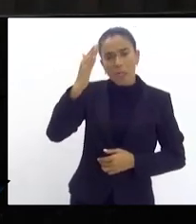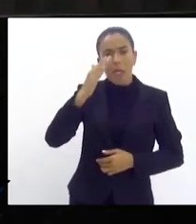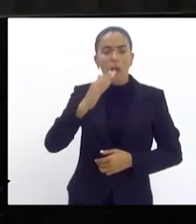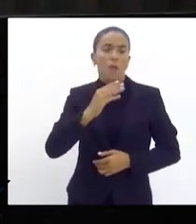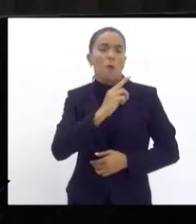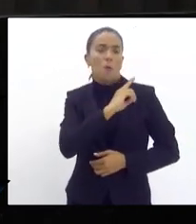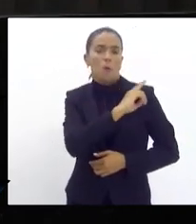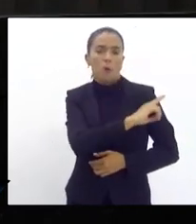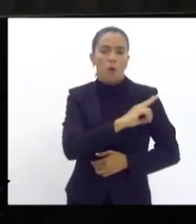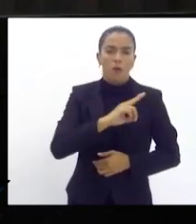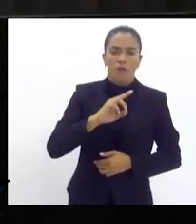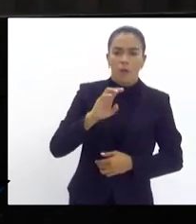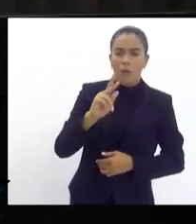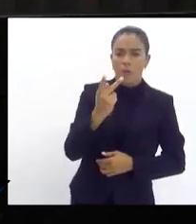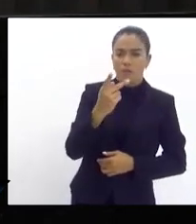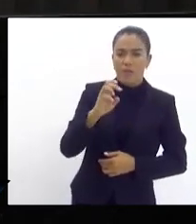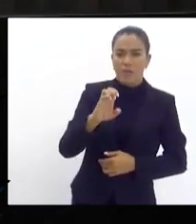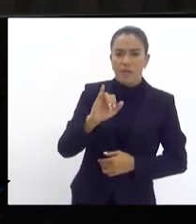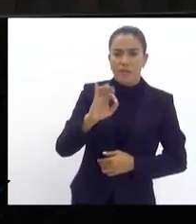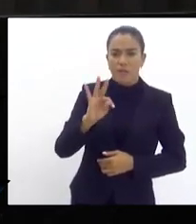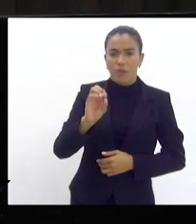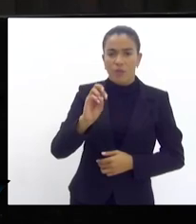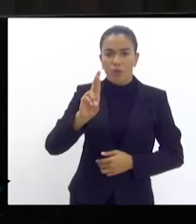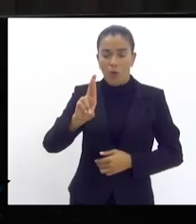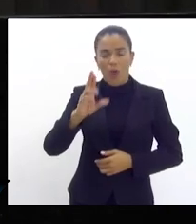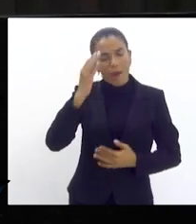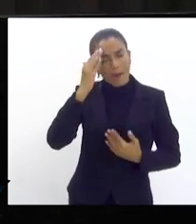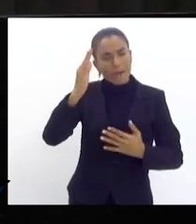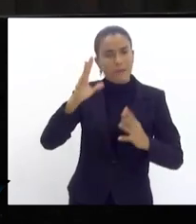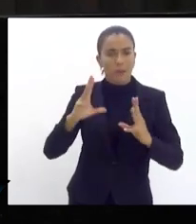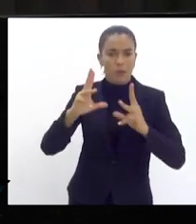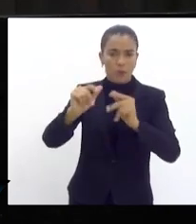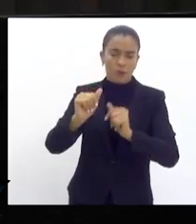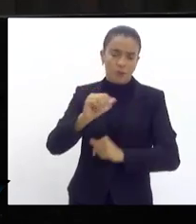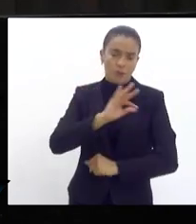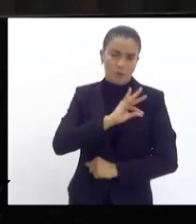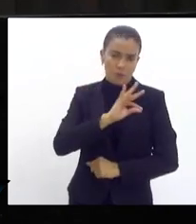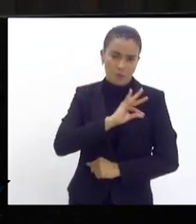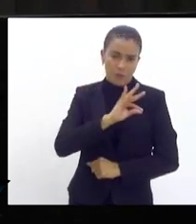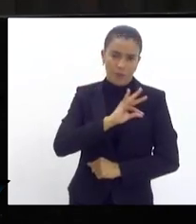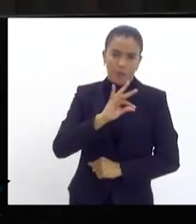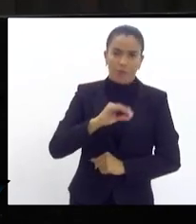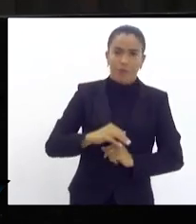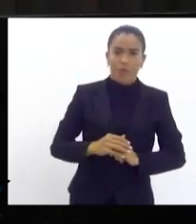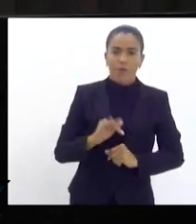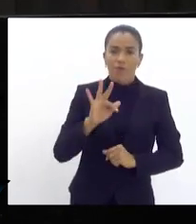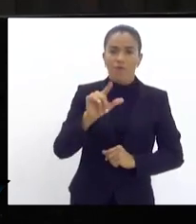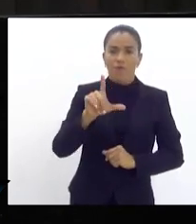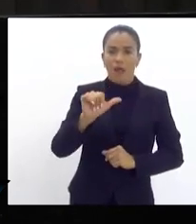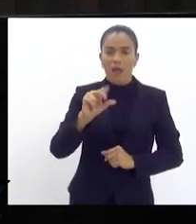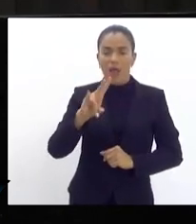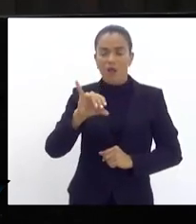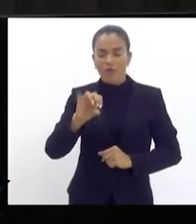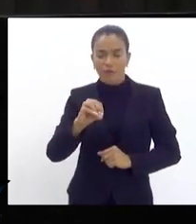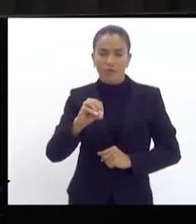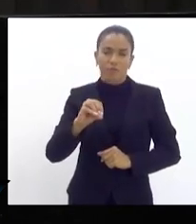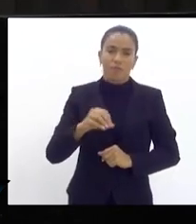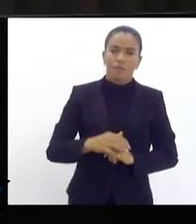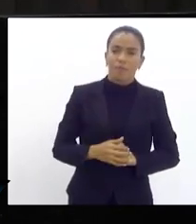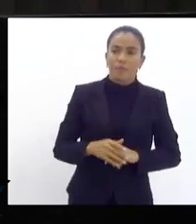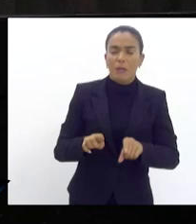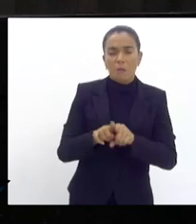15º a todos os policiais ao delegado doutor Flávio da 60 que o tráfico ali